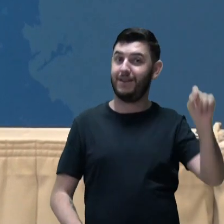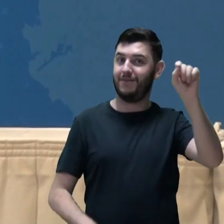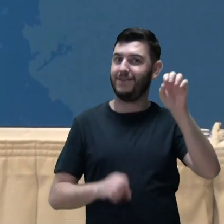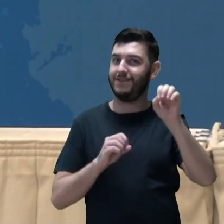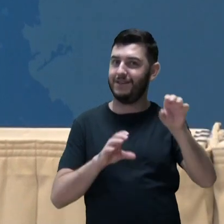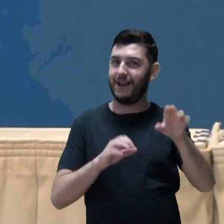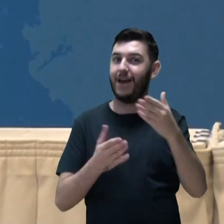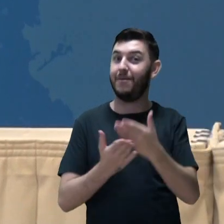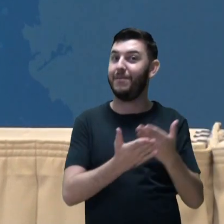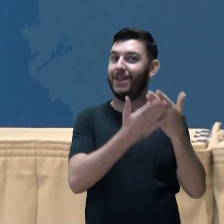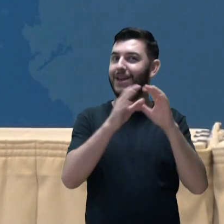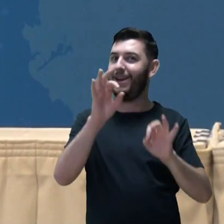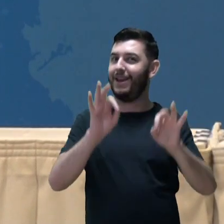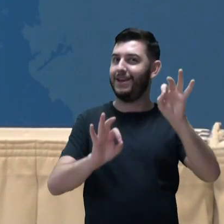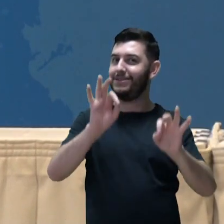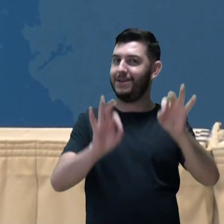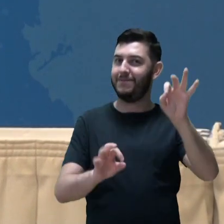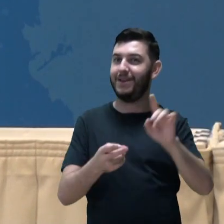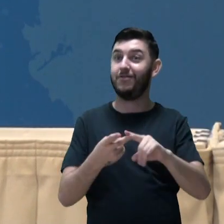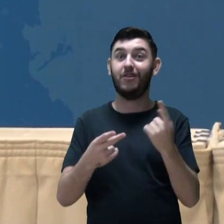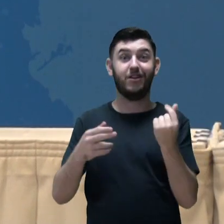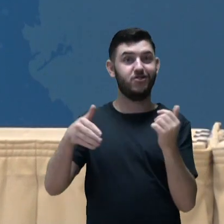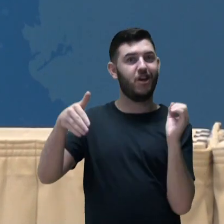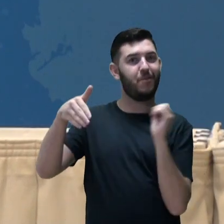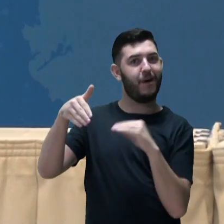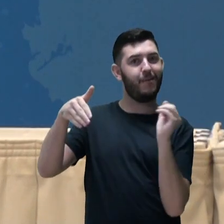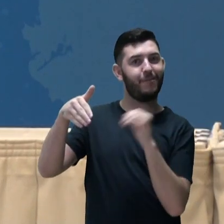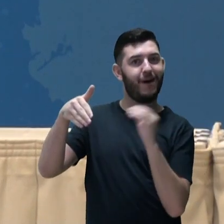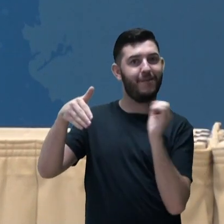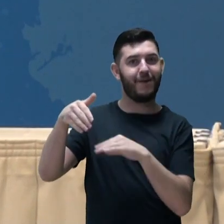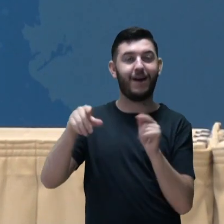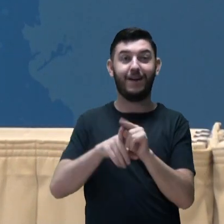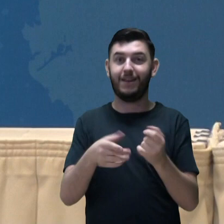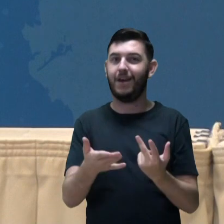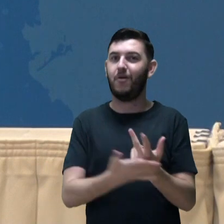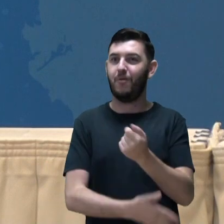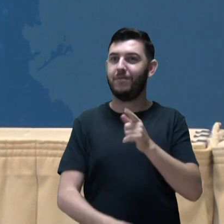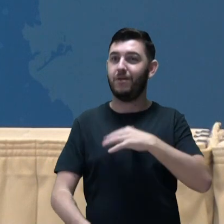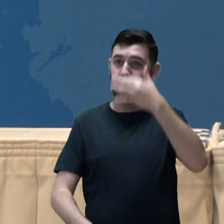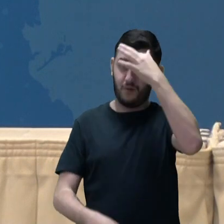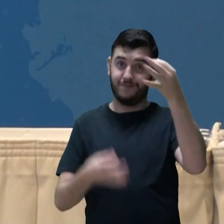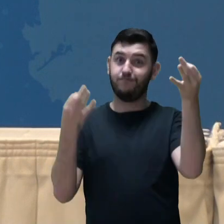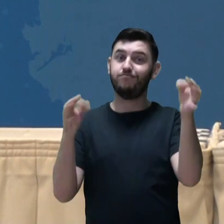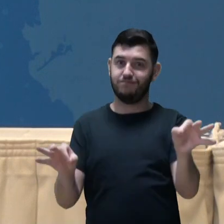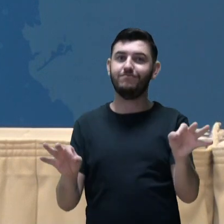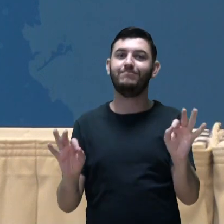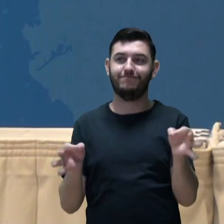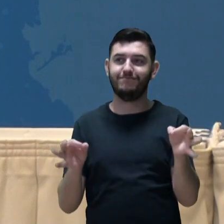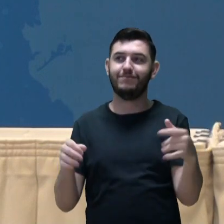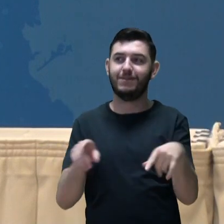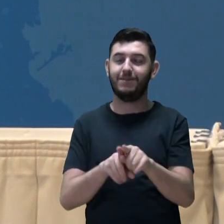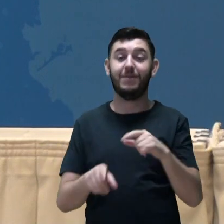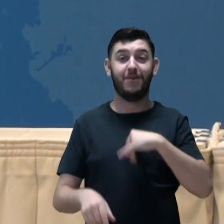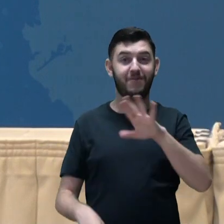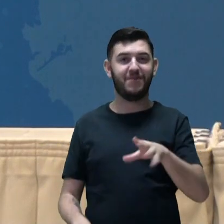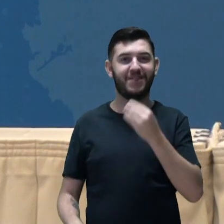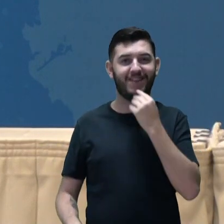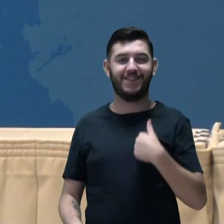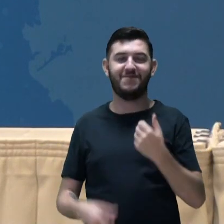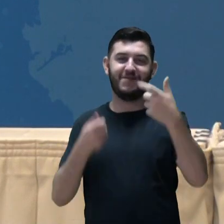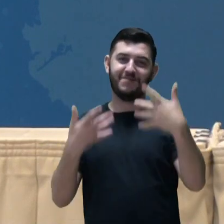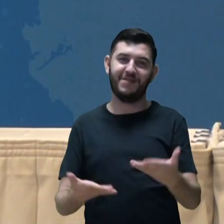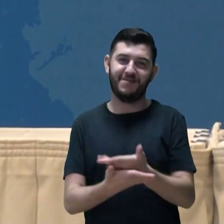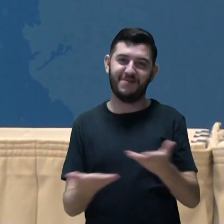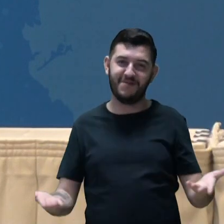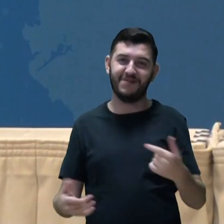cultura do planejamento, da poupança e do consumo consciente. Tive a oportunidade de destacar, no discurso de ontem,